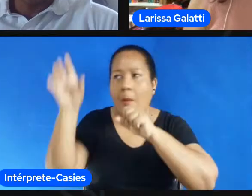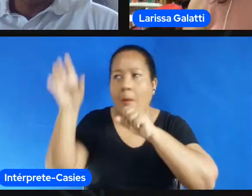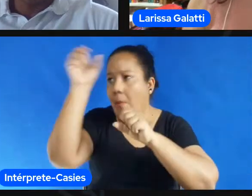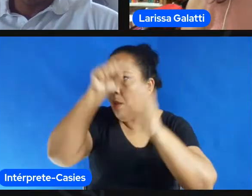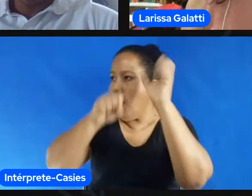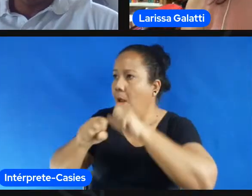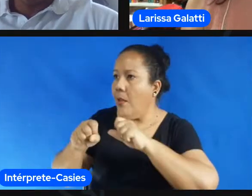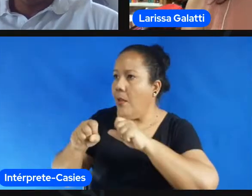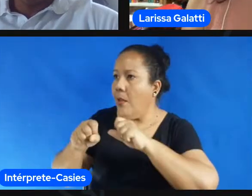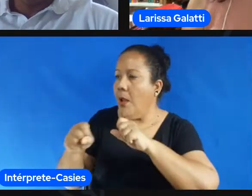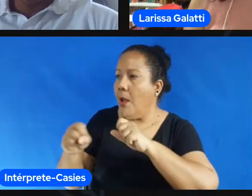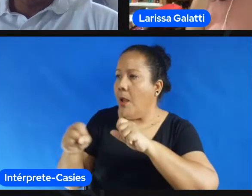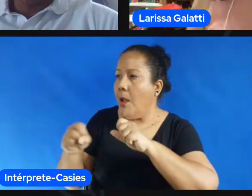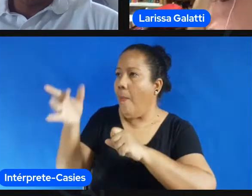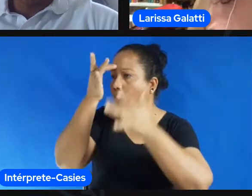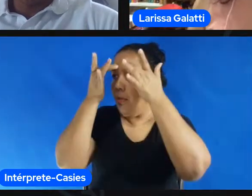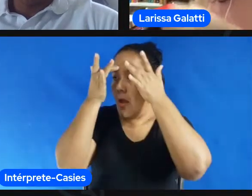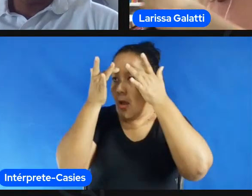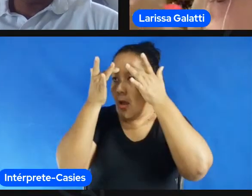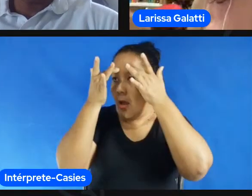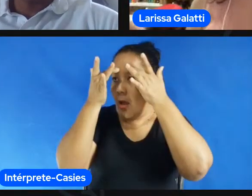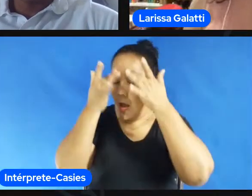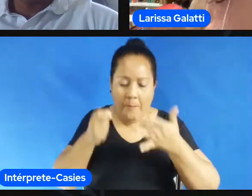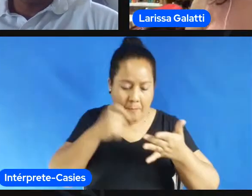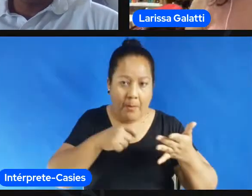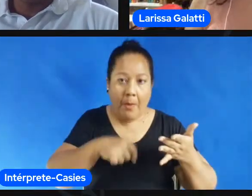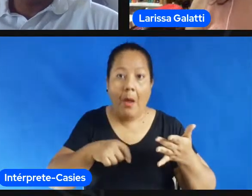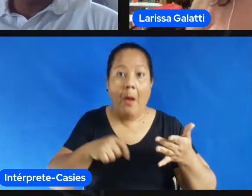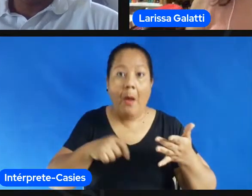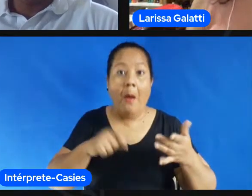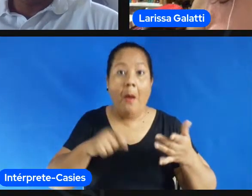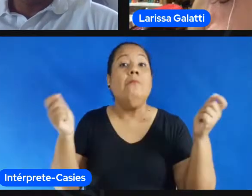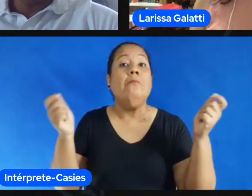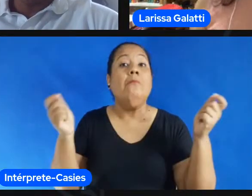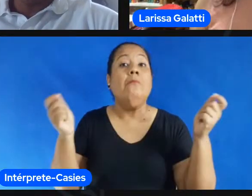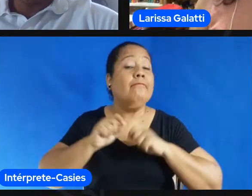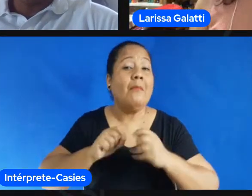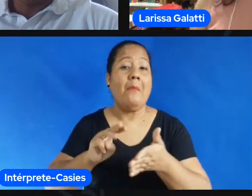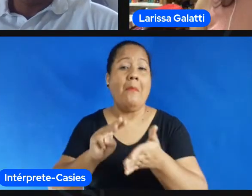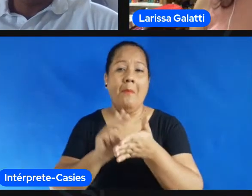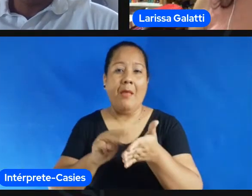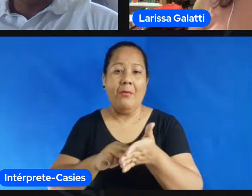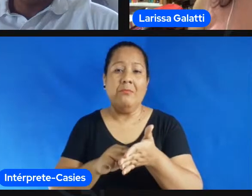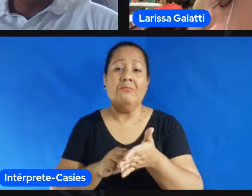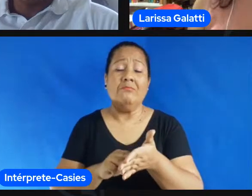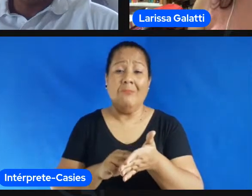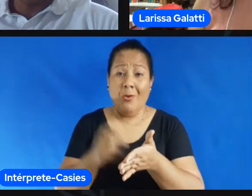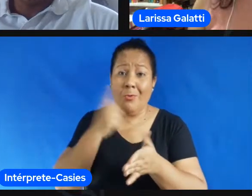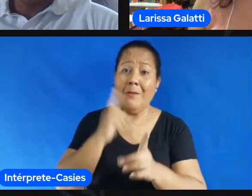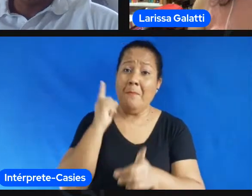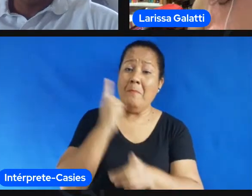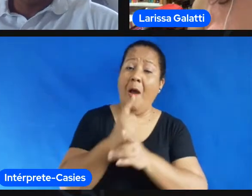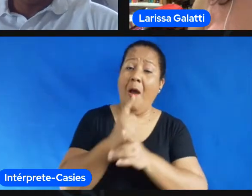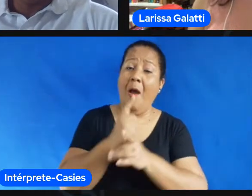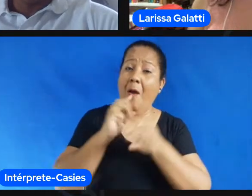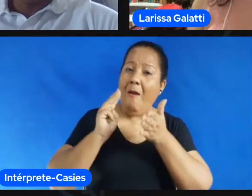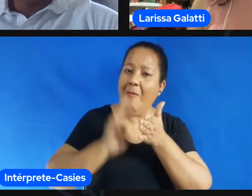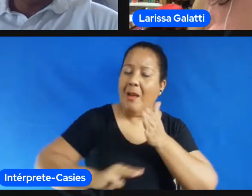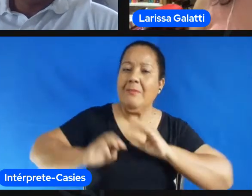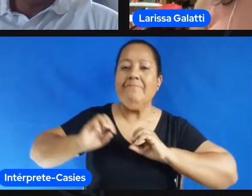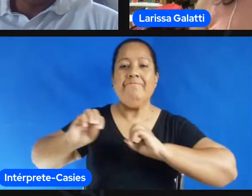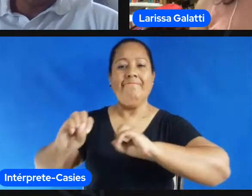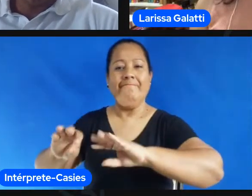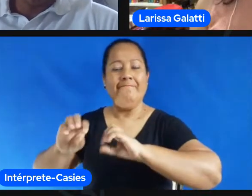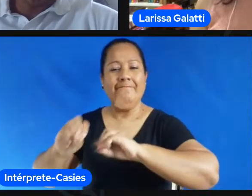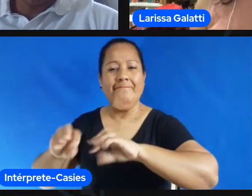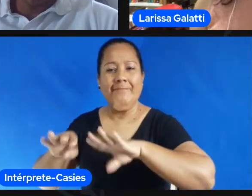situação é mais adequado ou essa metodologia funcionou pra isso não funcionou pra aquilo né ou essa experiência formativa é interessante